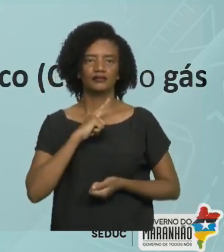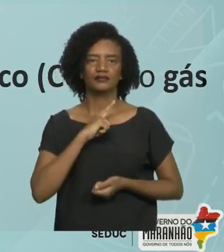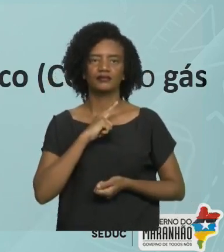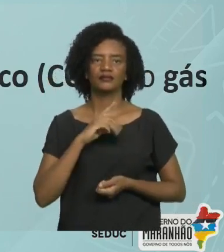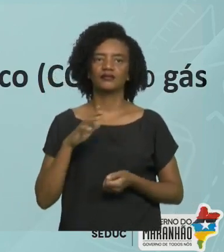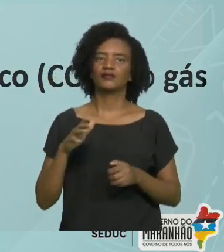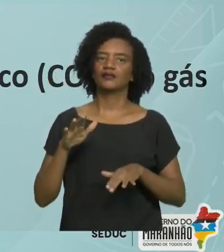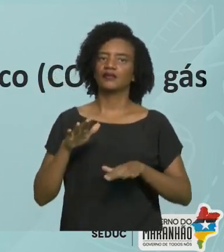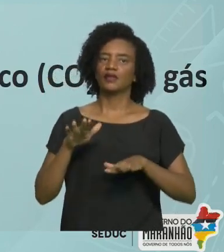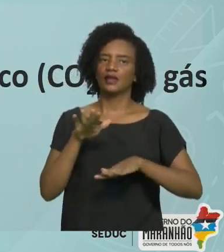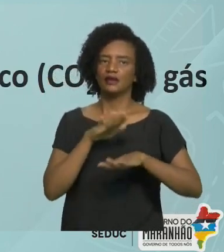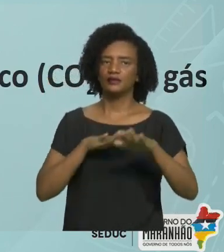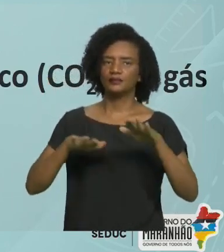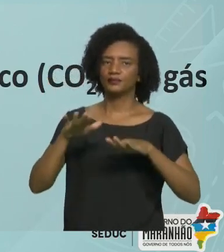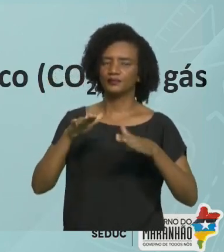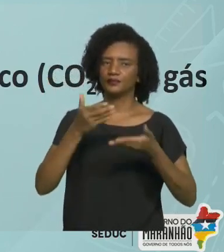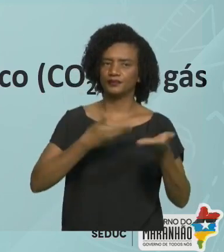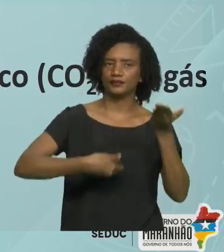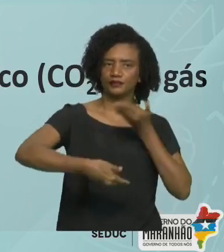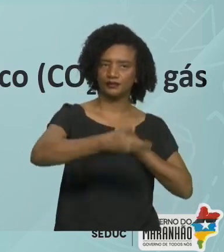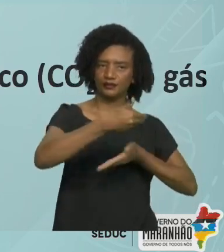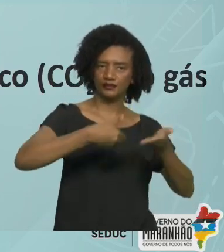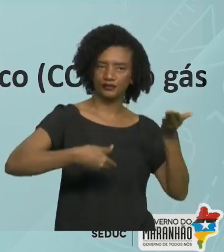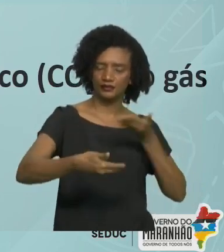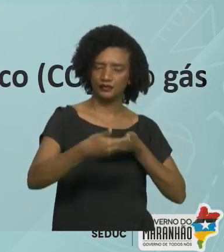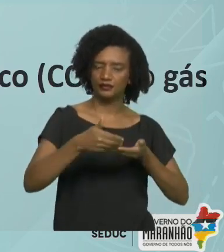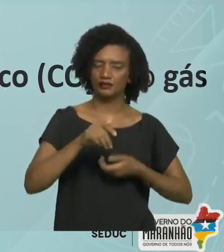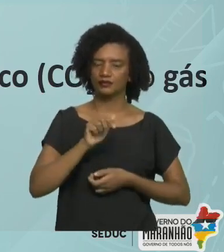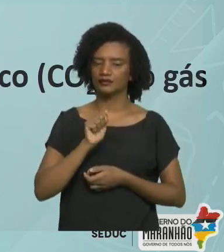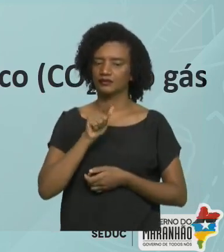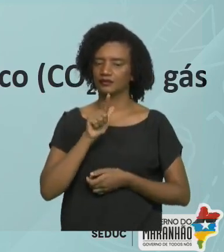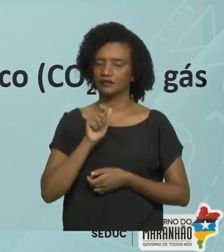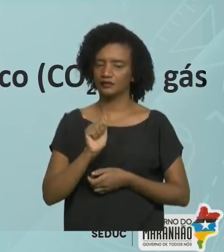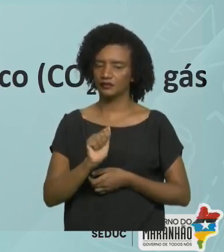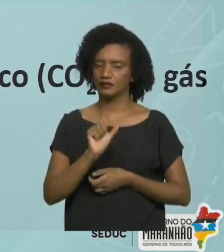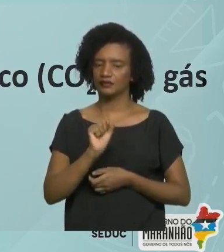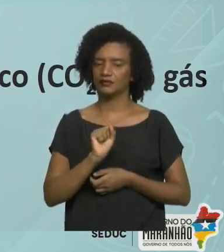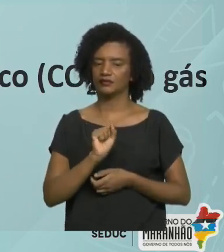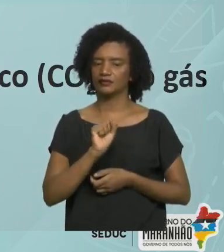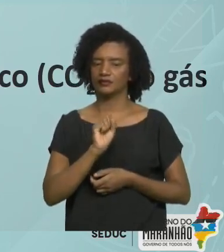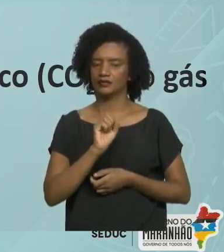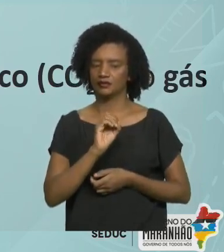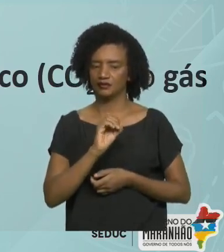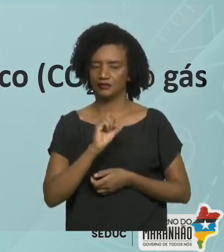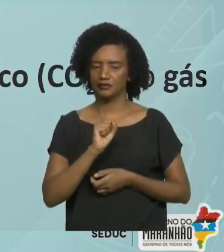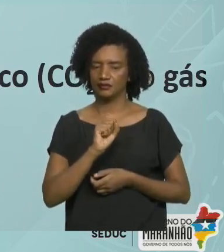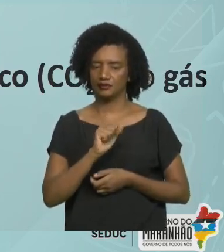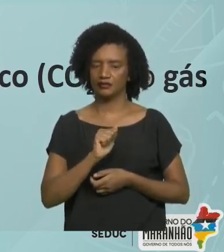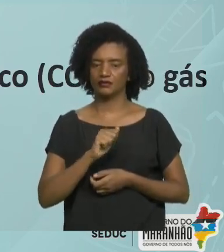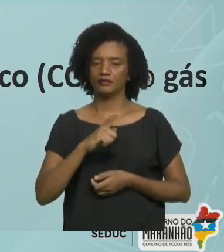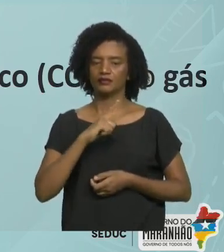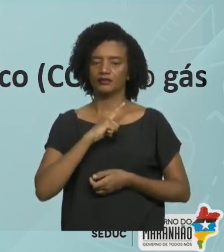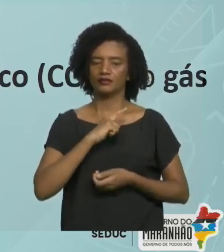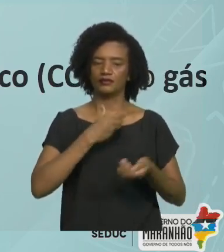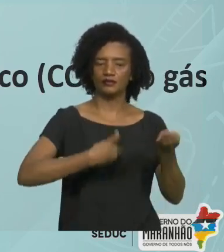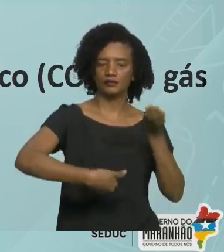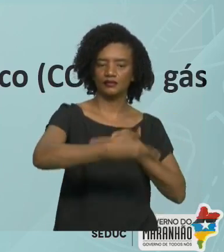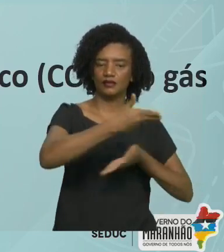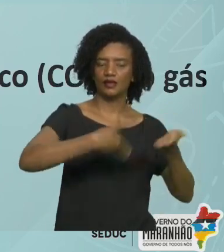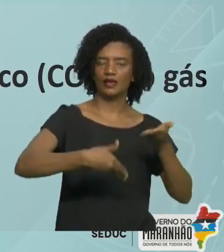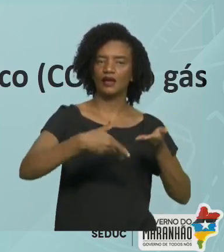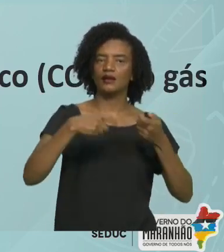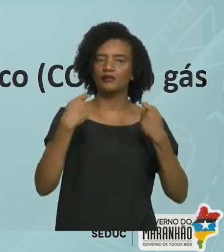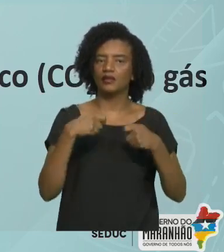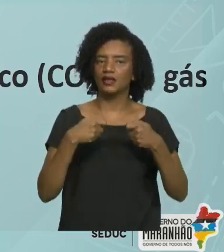respiratórias devem estar úmidas, porque a troca gasosa só ocorre se ela tiver umidade, tanto é que em